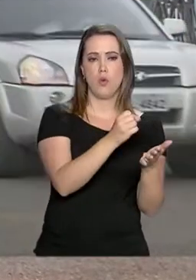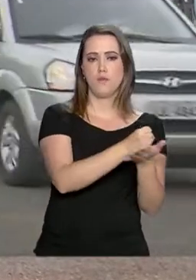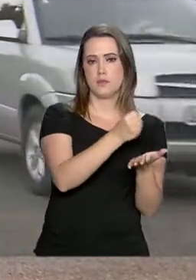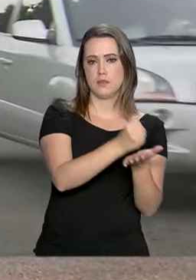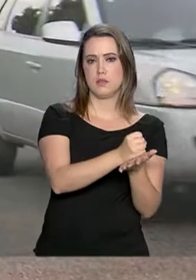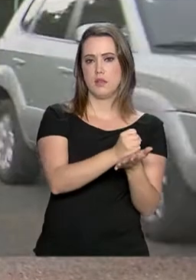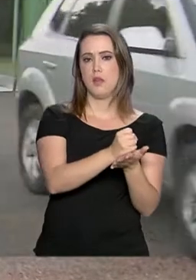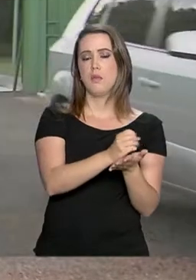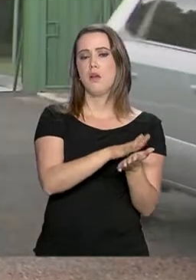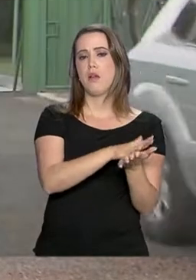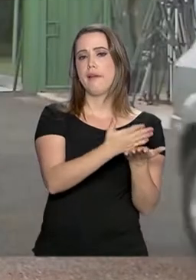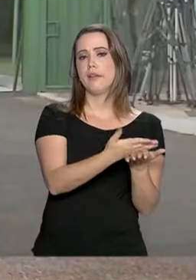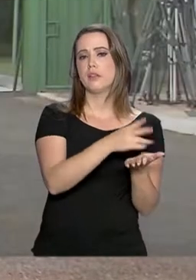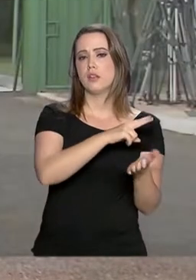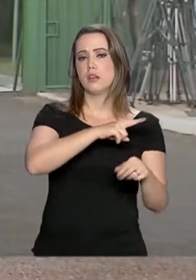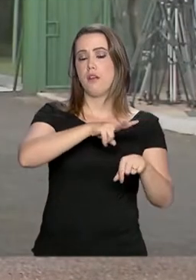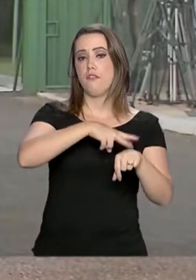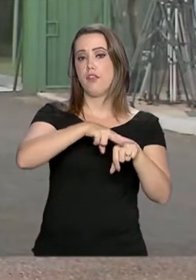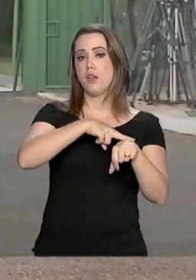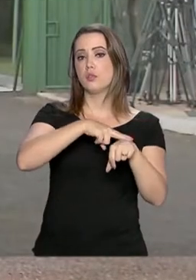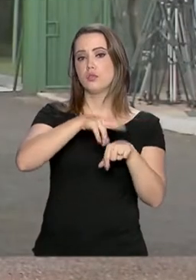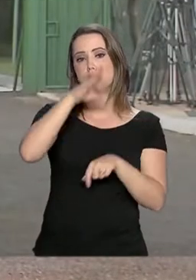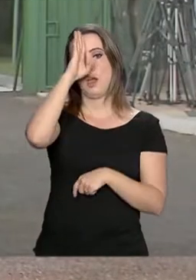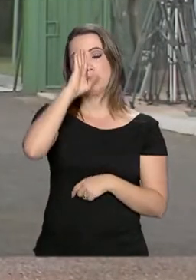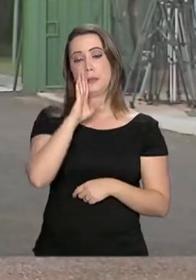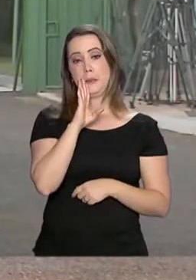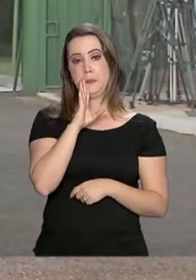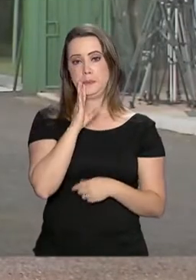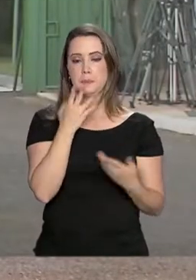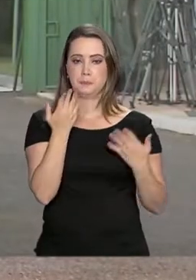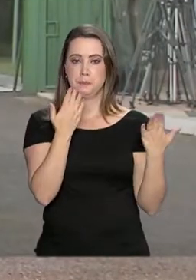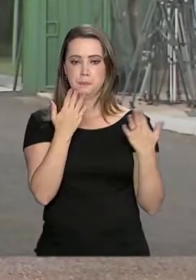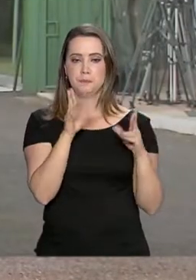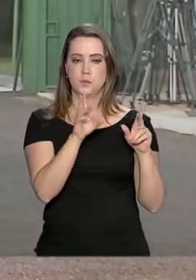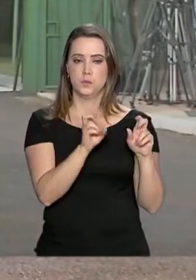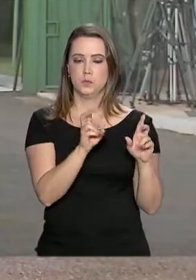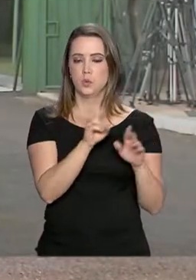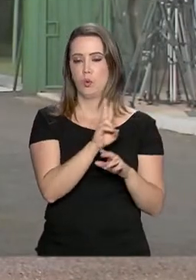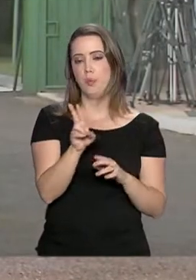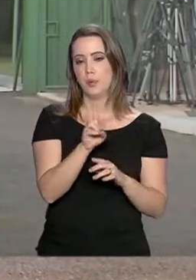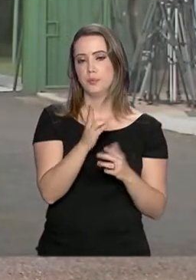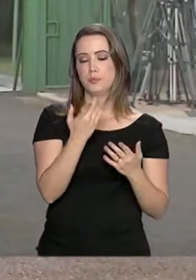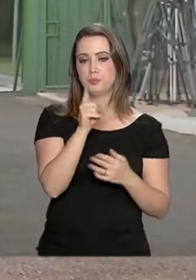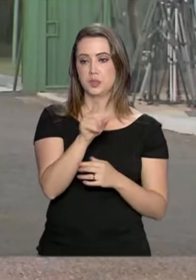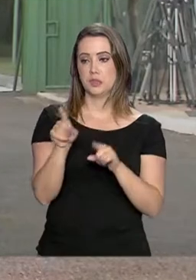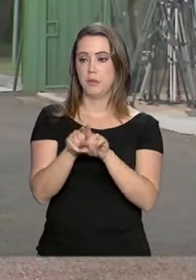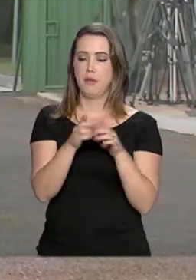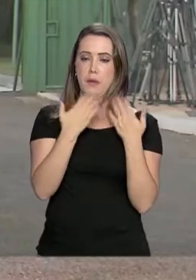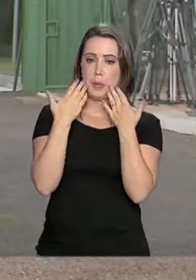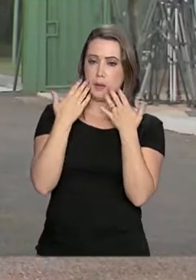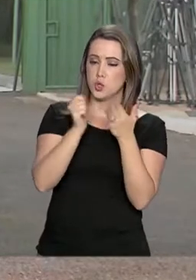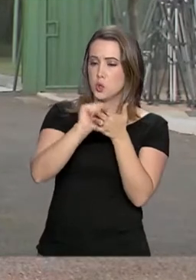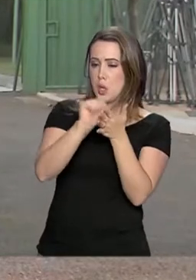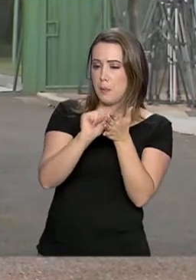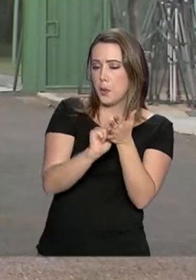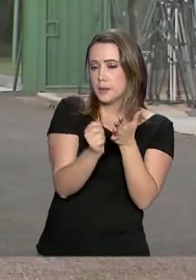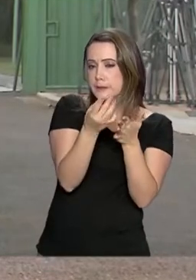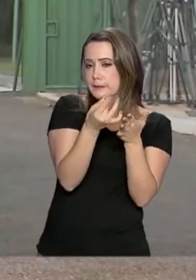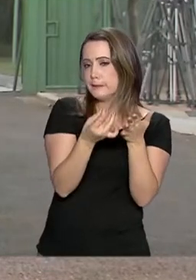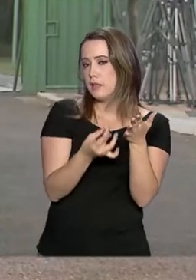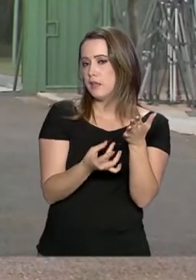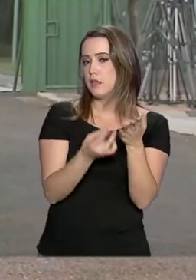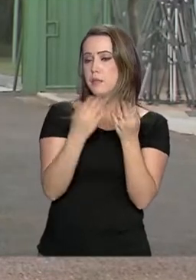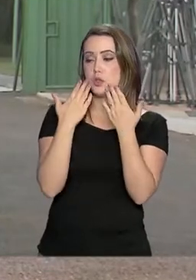amarela. O ministro disse também que vai apresentar as propostas de reforma ao presidente Jair Bolsonaro, assim que ele tiver